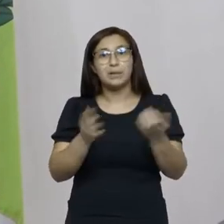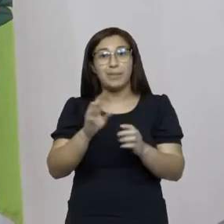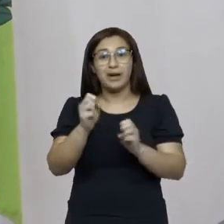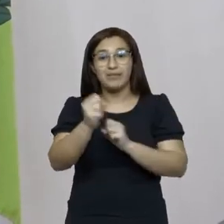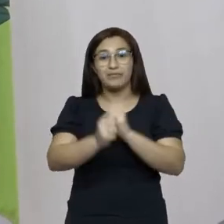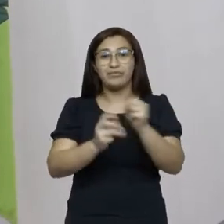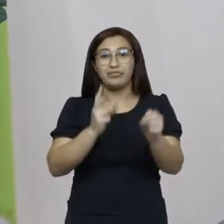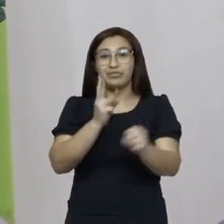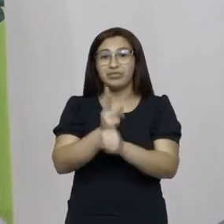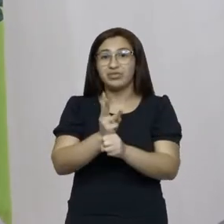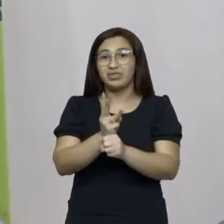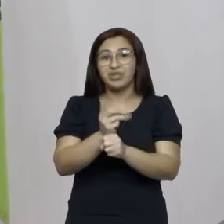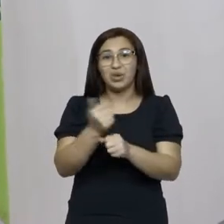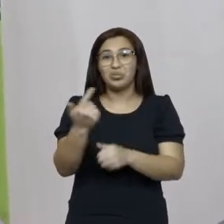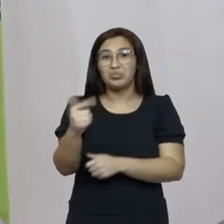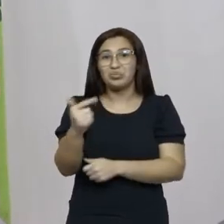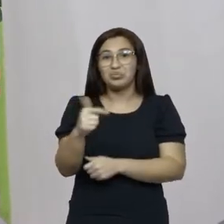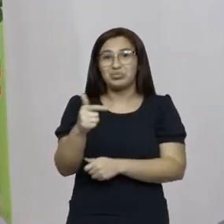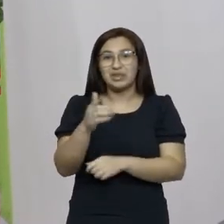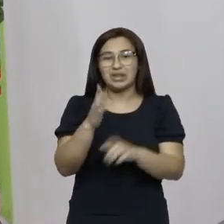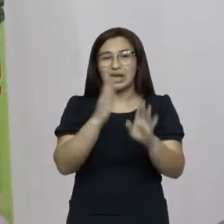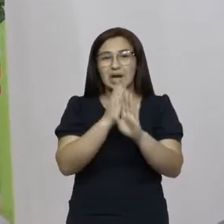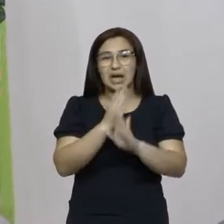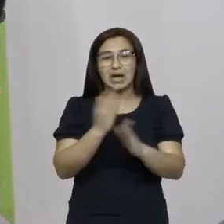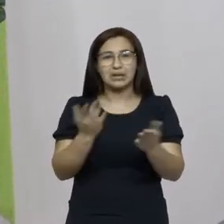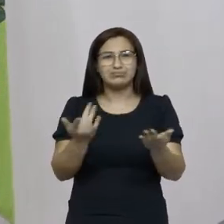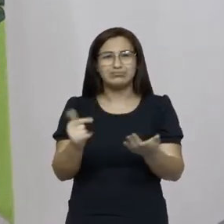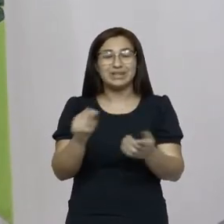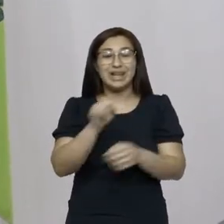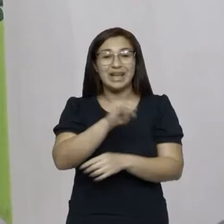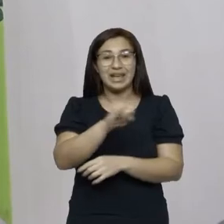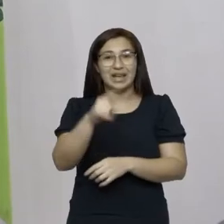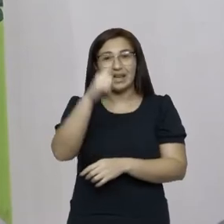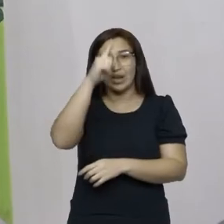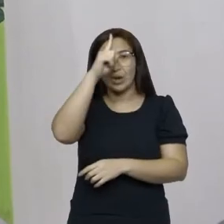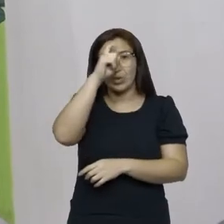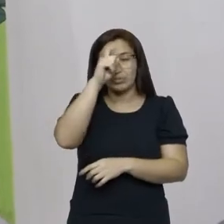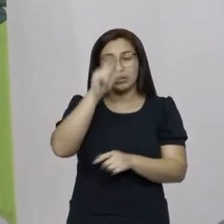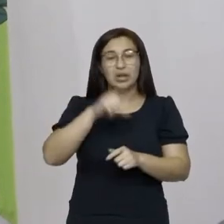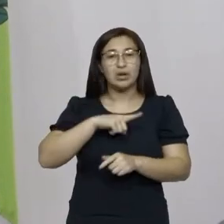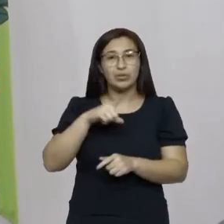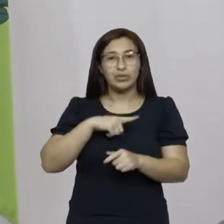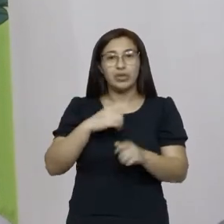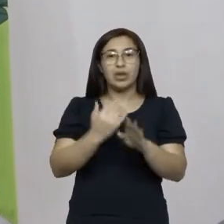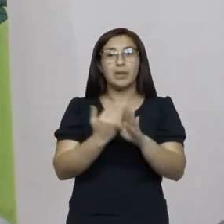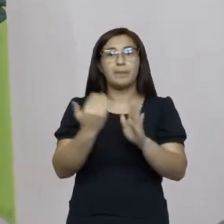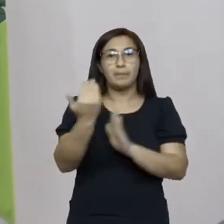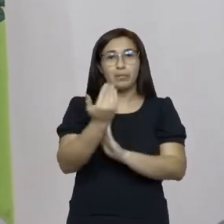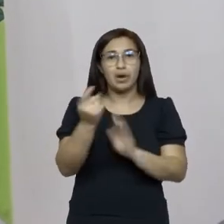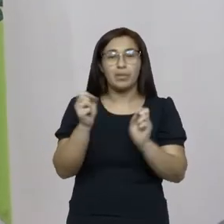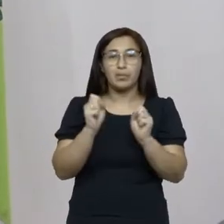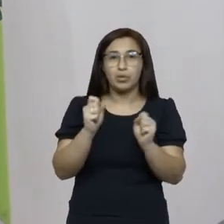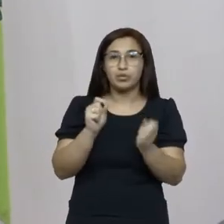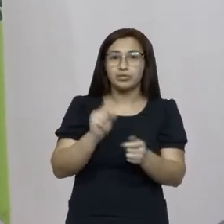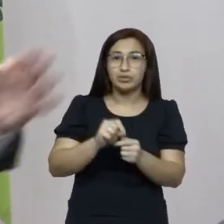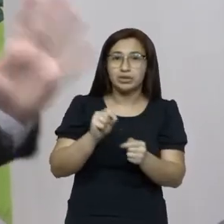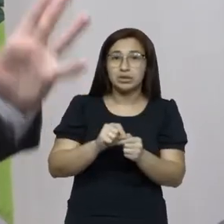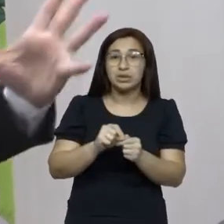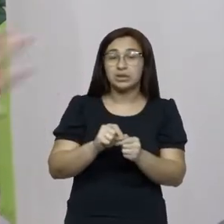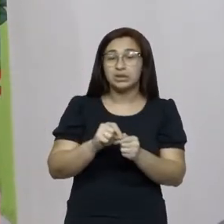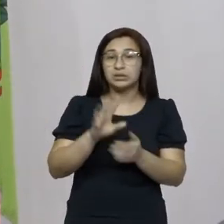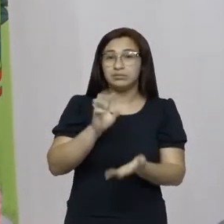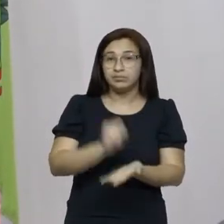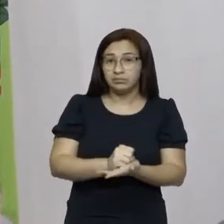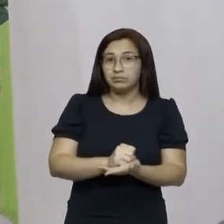teto então se esses hospitais fazem mais do que aquele teto contratualizado ali que na